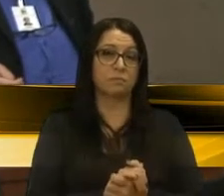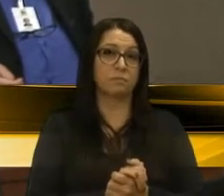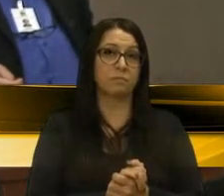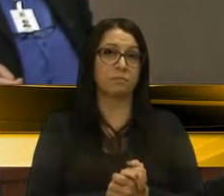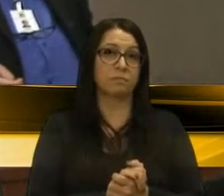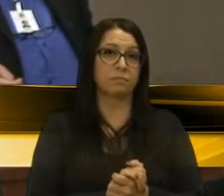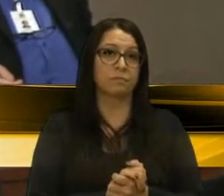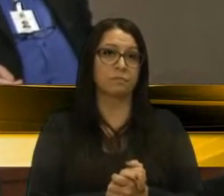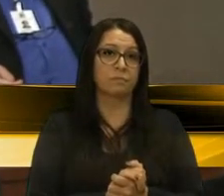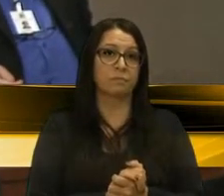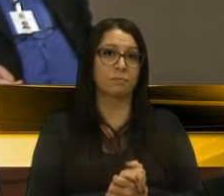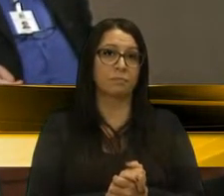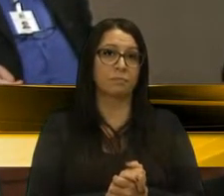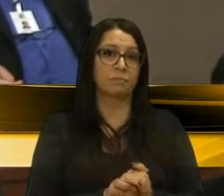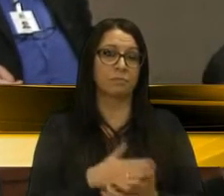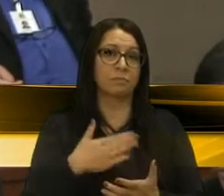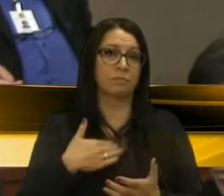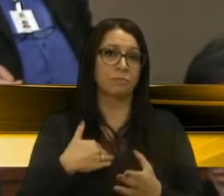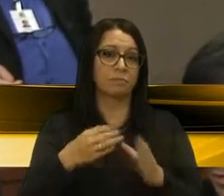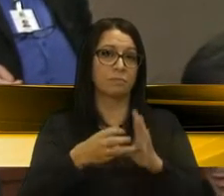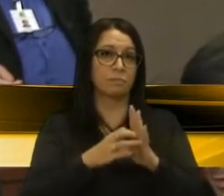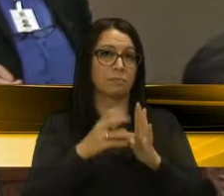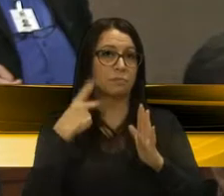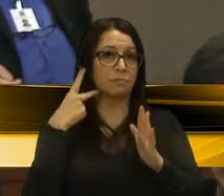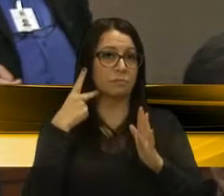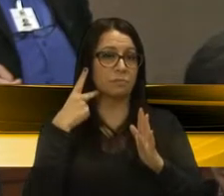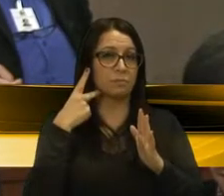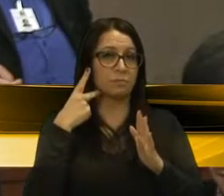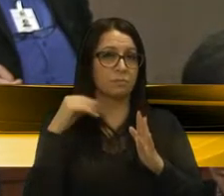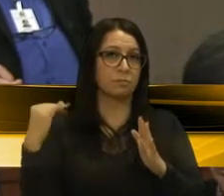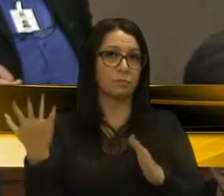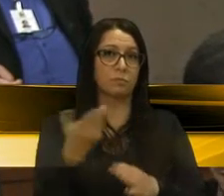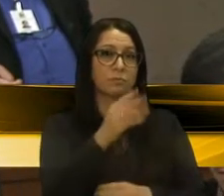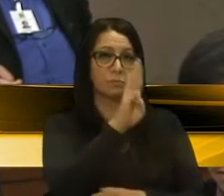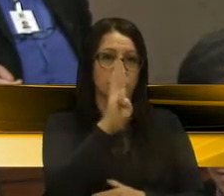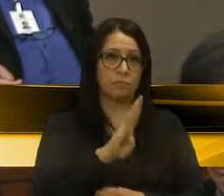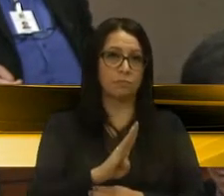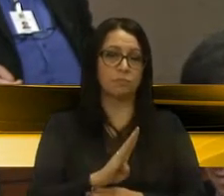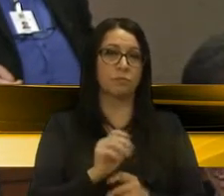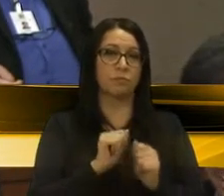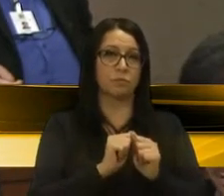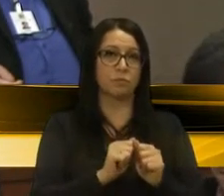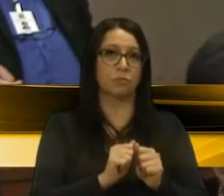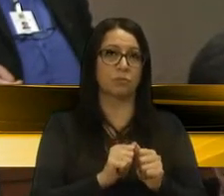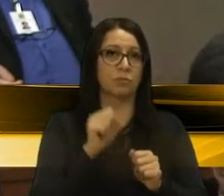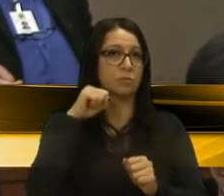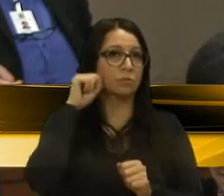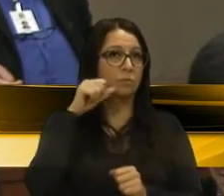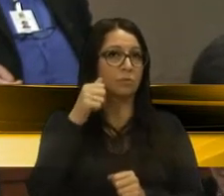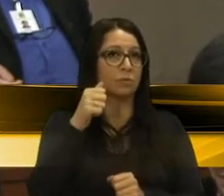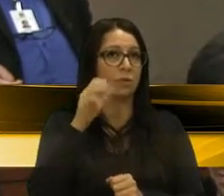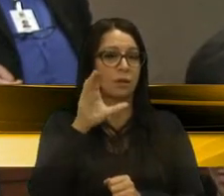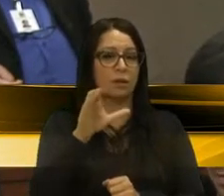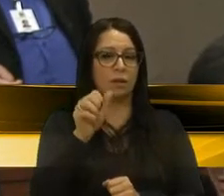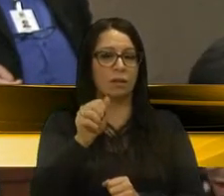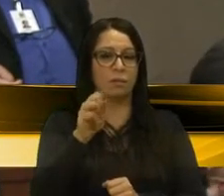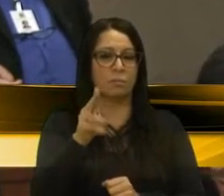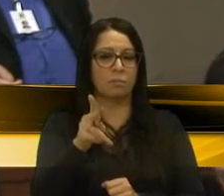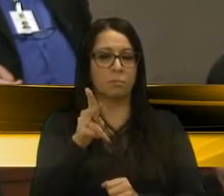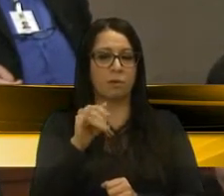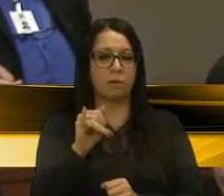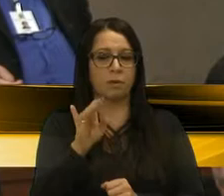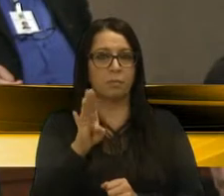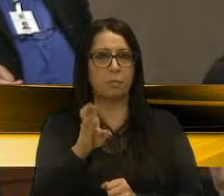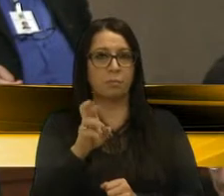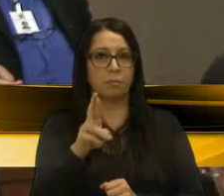O meu partido, aliás, a nível nacional, através do senador Capiberib e outros senadores, foram